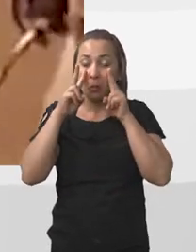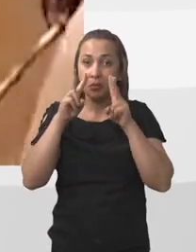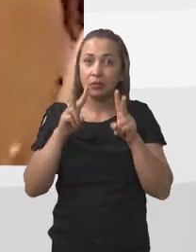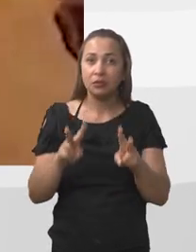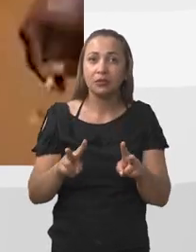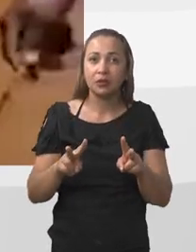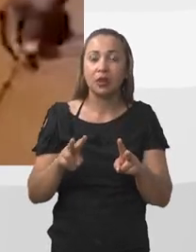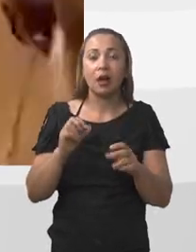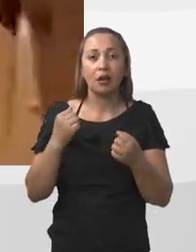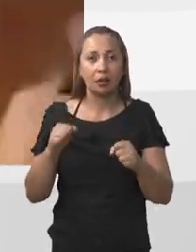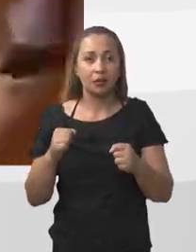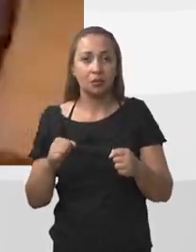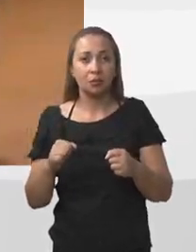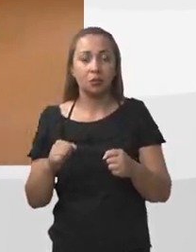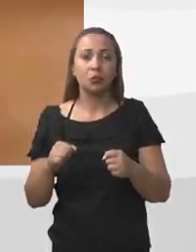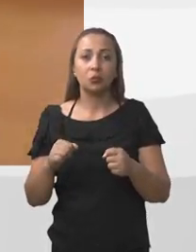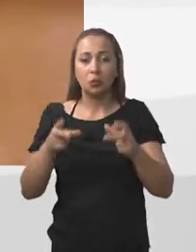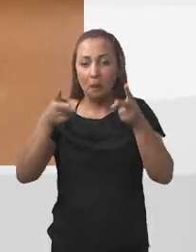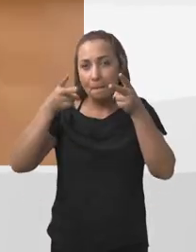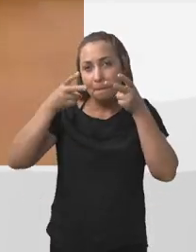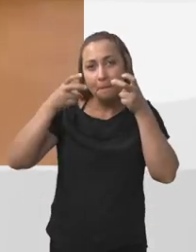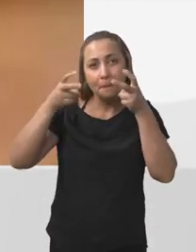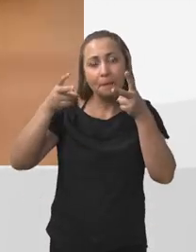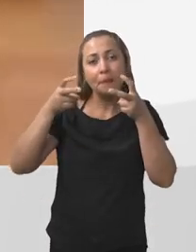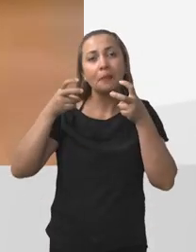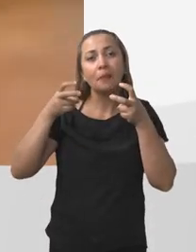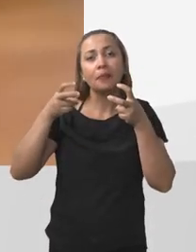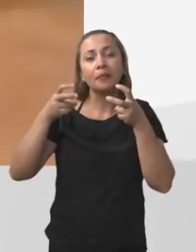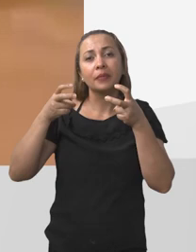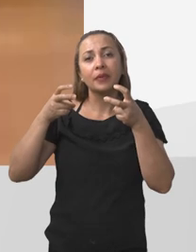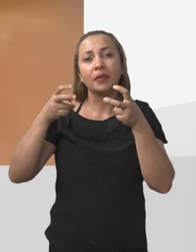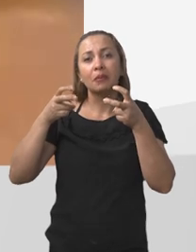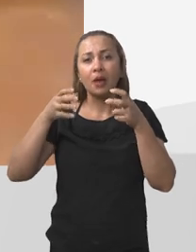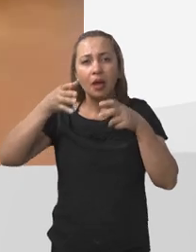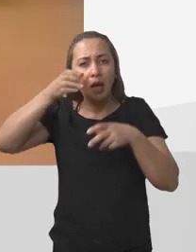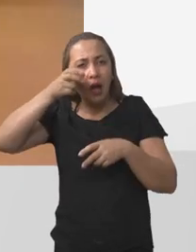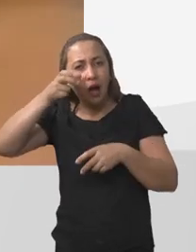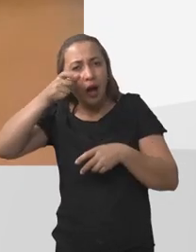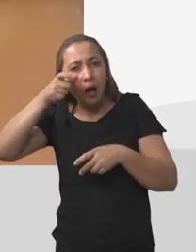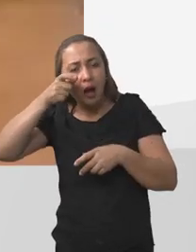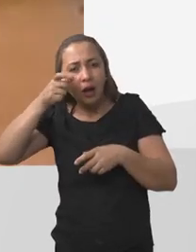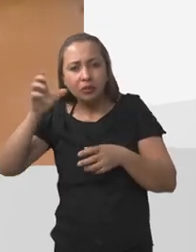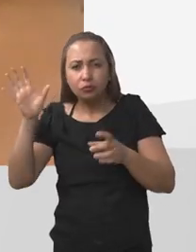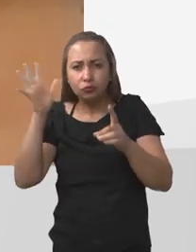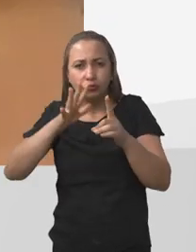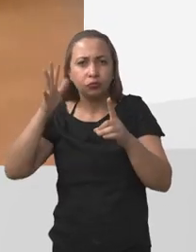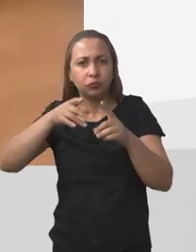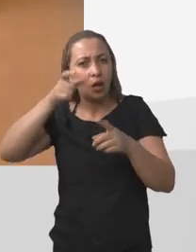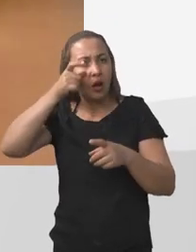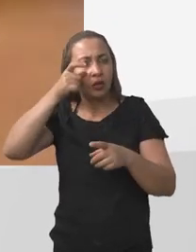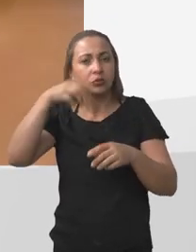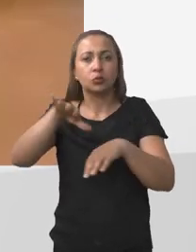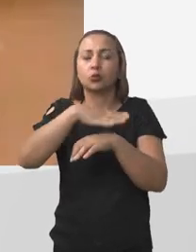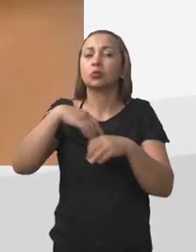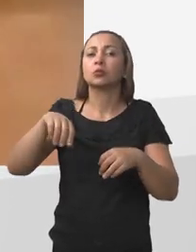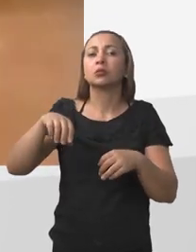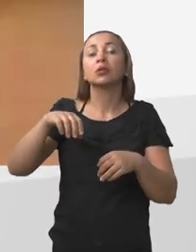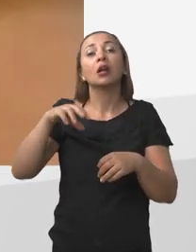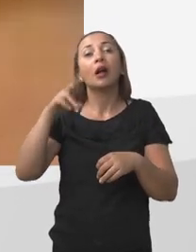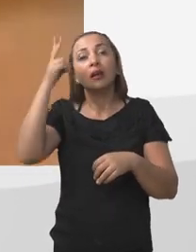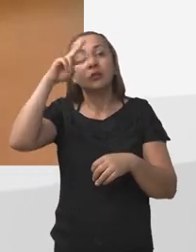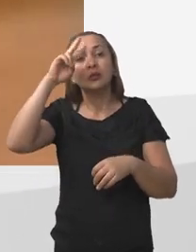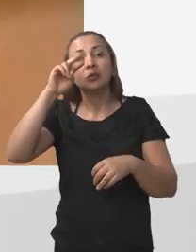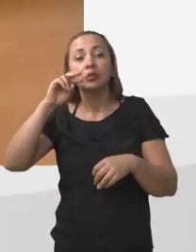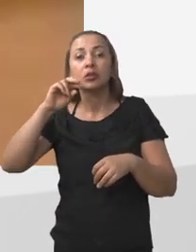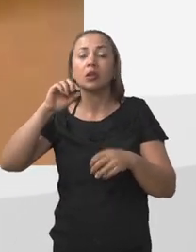dessa observação, foi possível atinar a curiosidade a respeito das condições históricas, né?